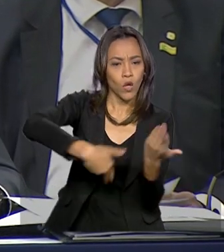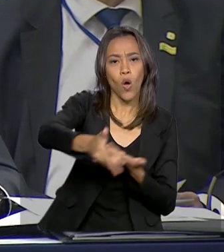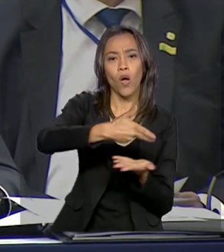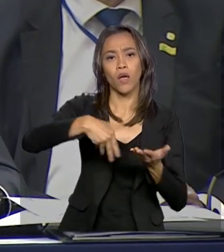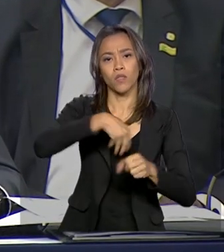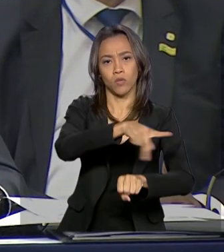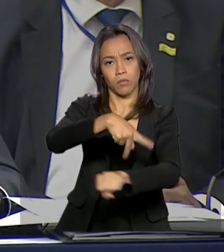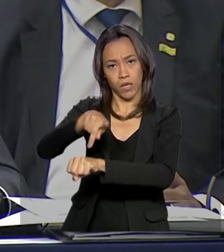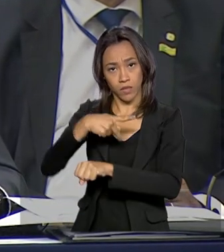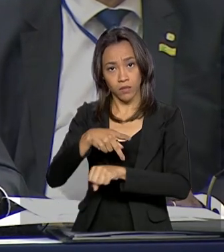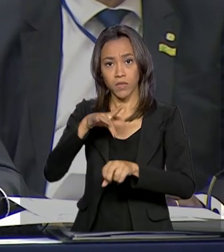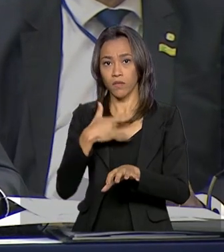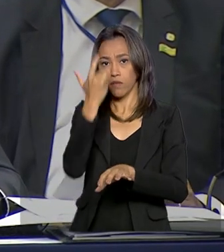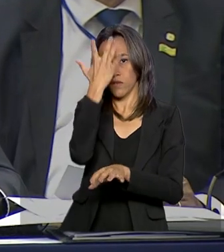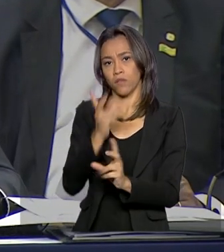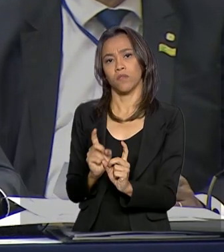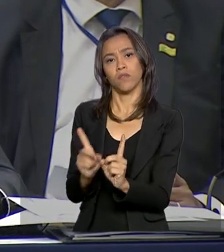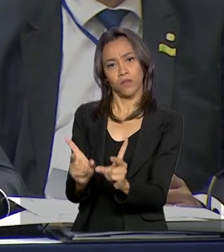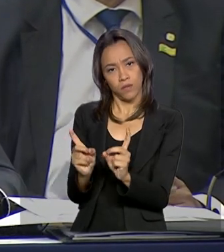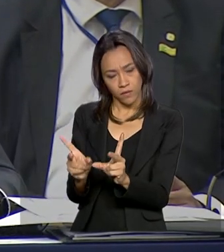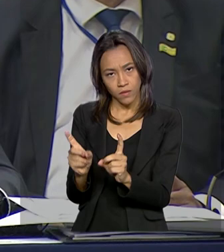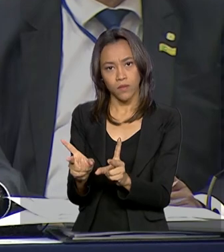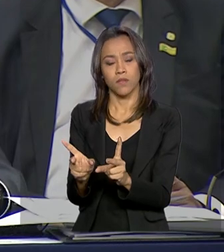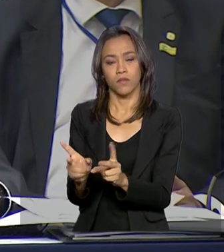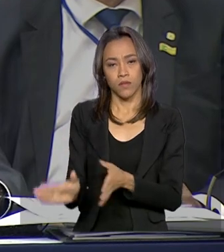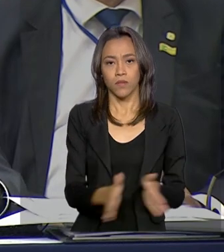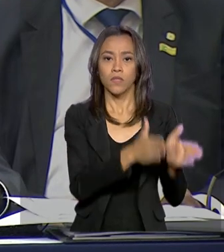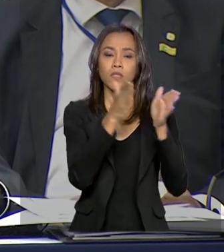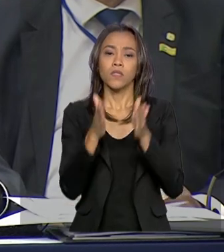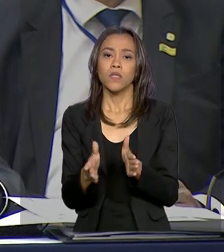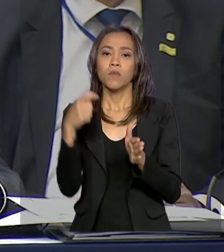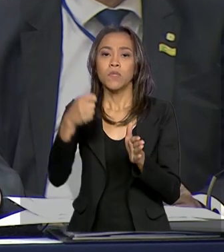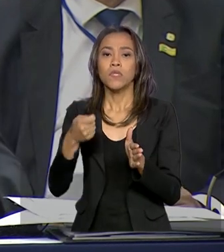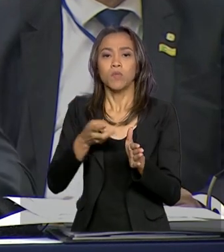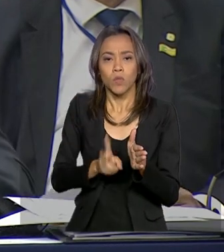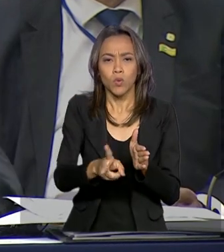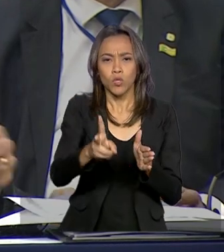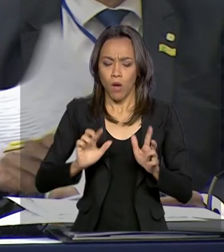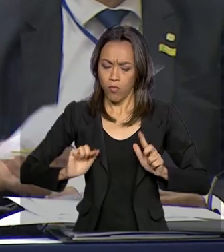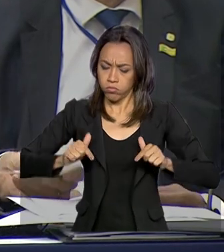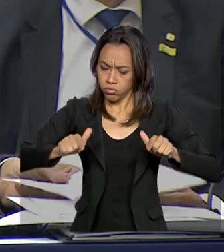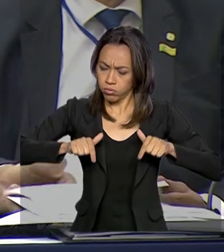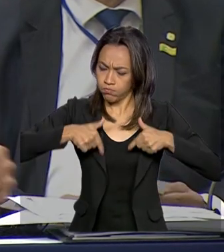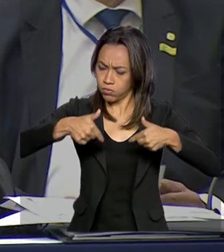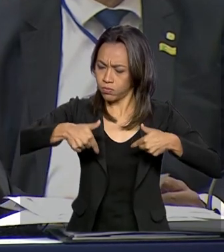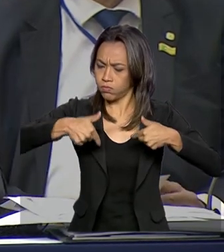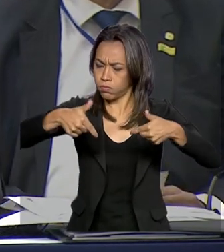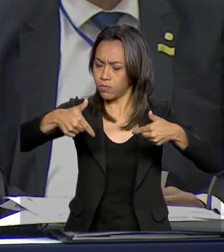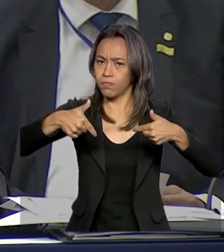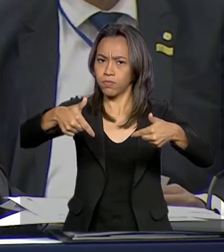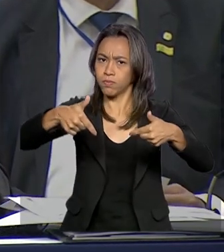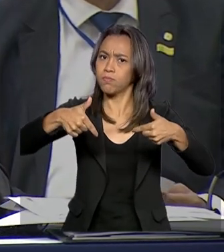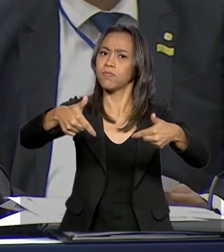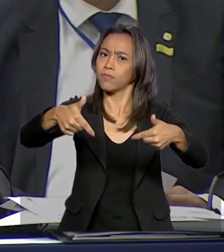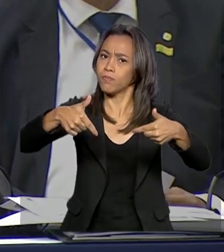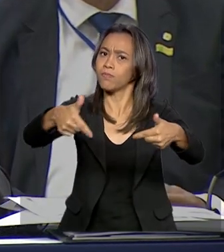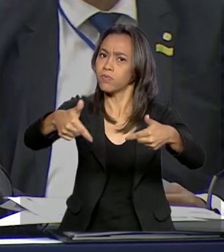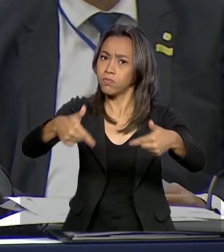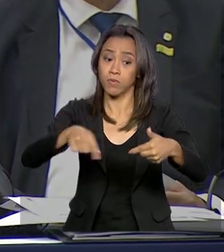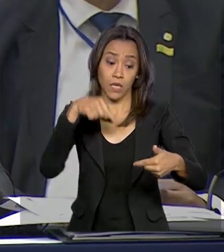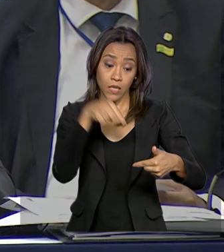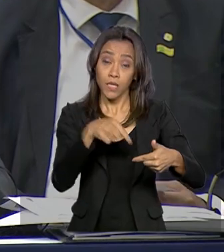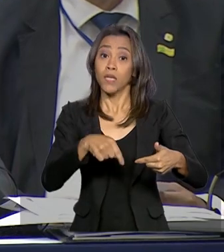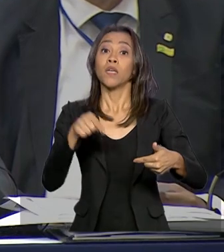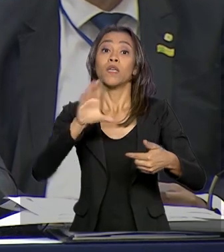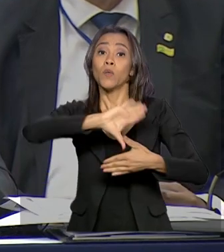facilitação de comércio. Temos que seguir avançando, igualmente, na direção de um Mercosul mais enxuto